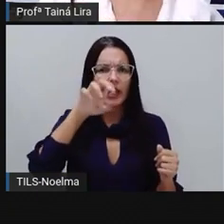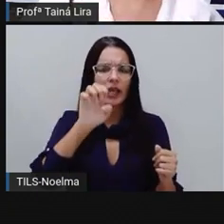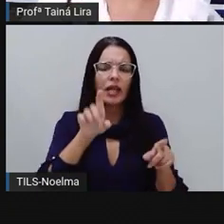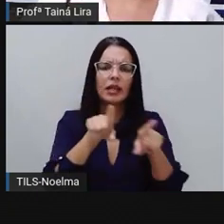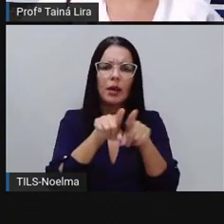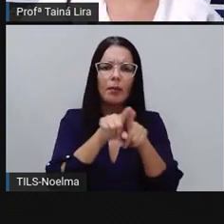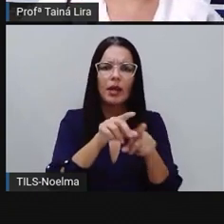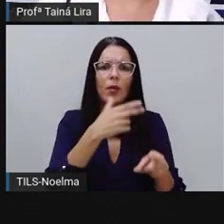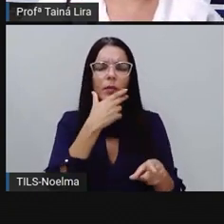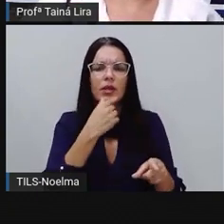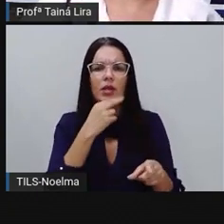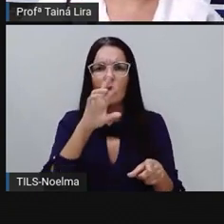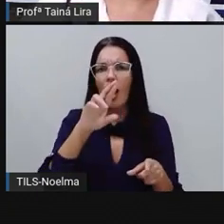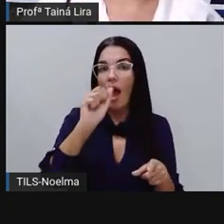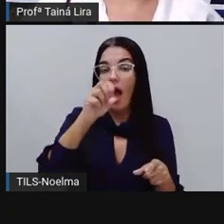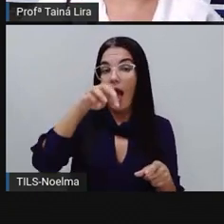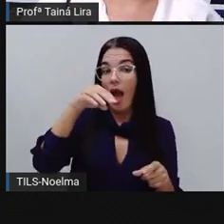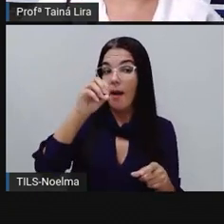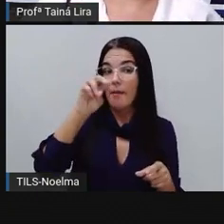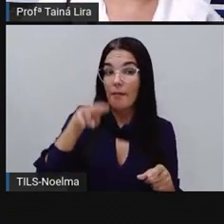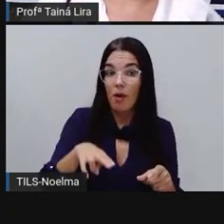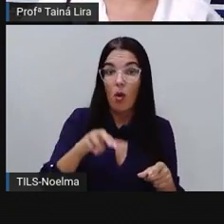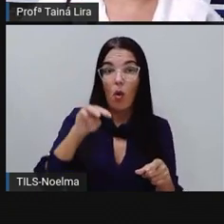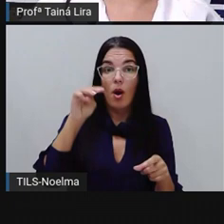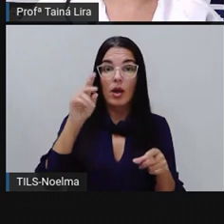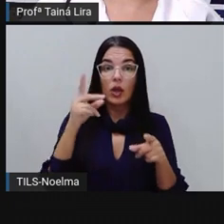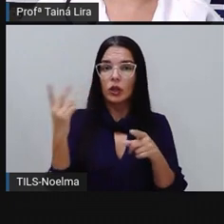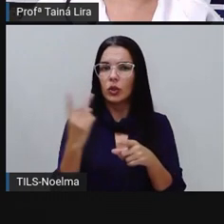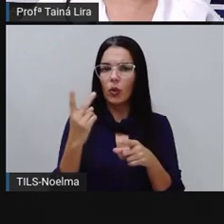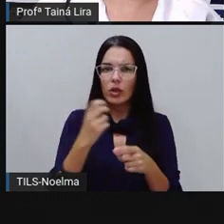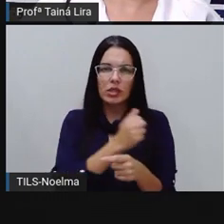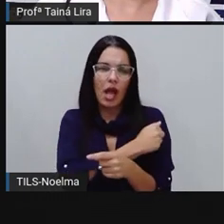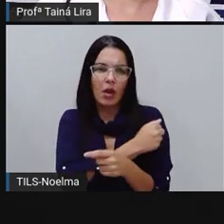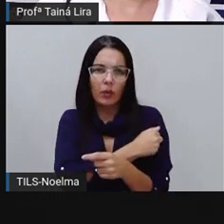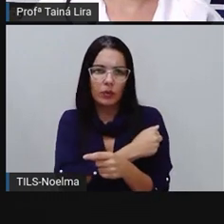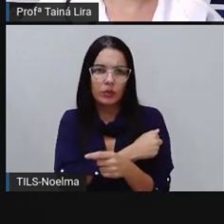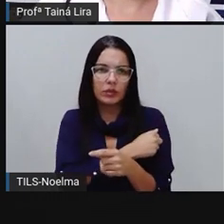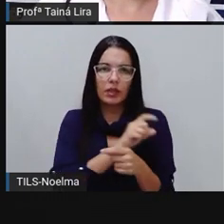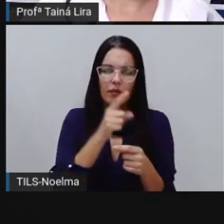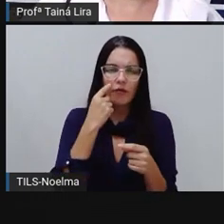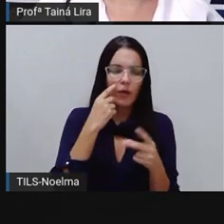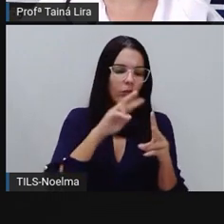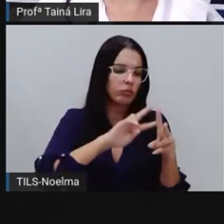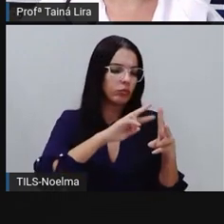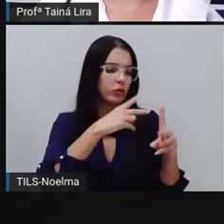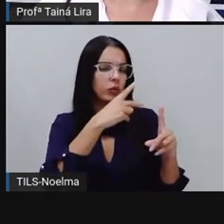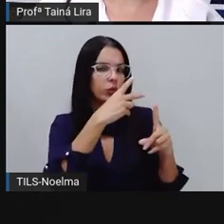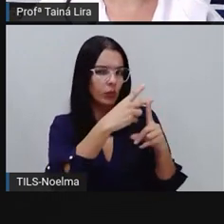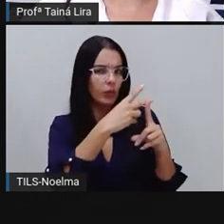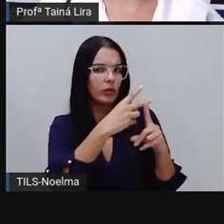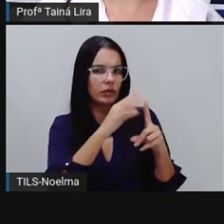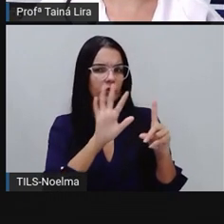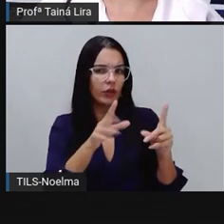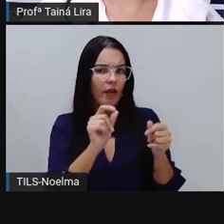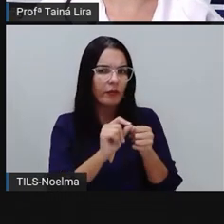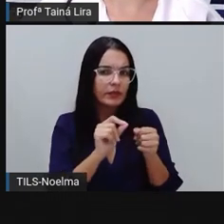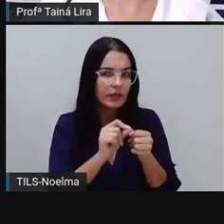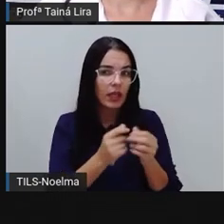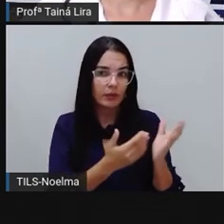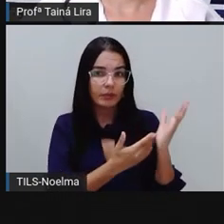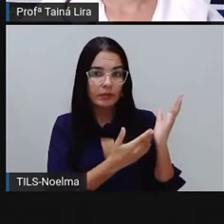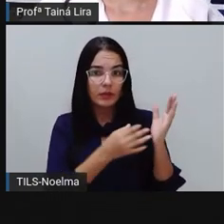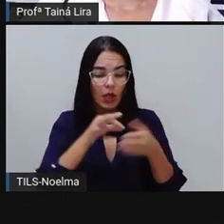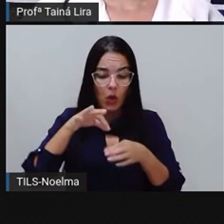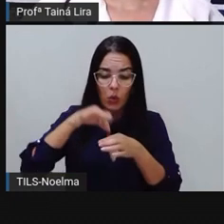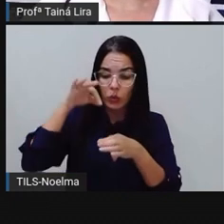receita que a gente viu, ó, essa receita aqui, ó, o segundo ano que a gente dobrou, ó, eles fizeram, tá? Jaqueline e Ramon.